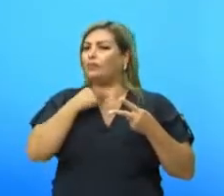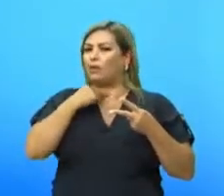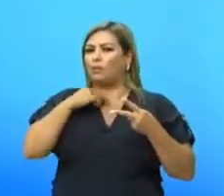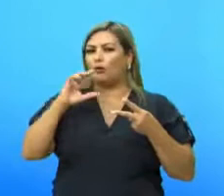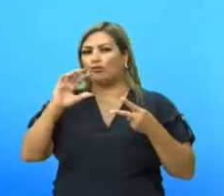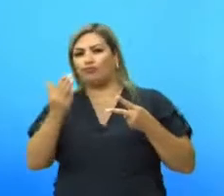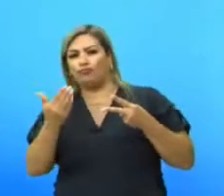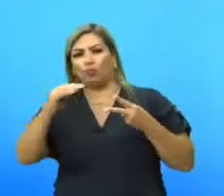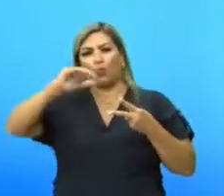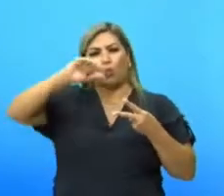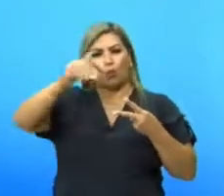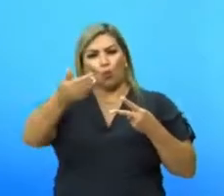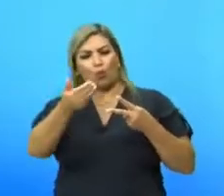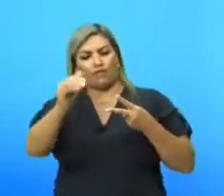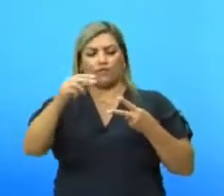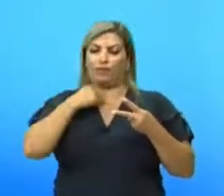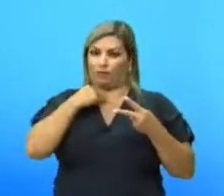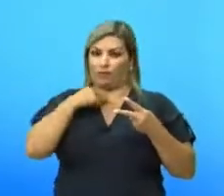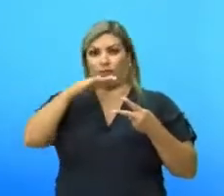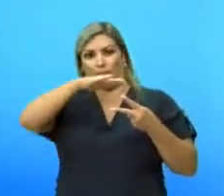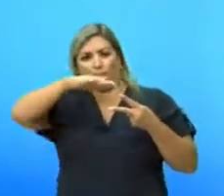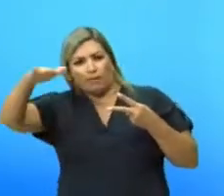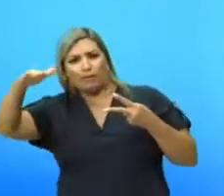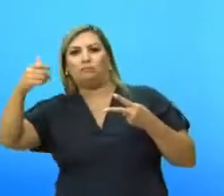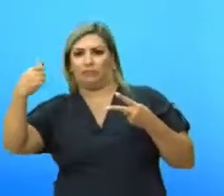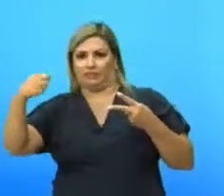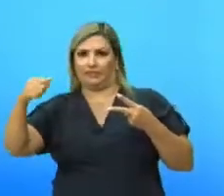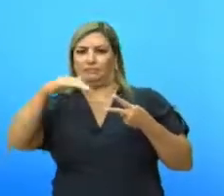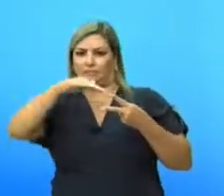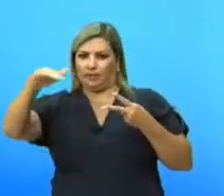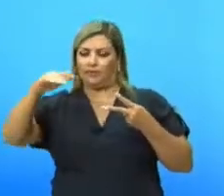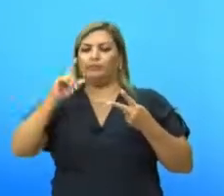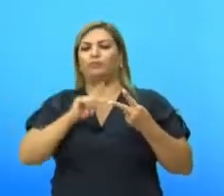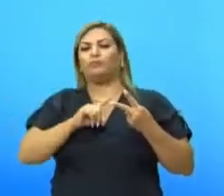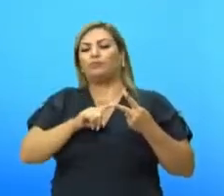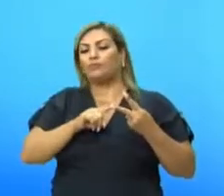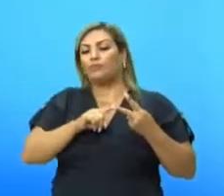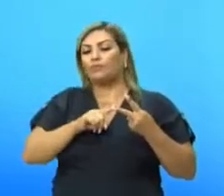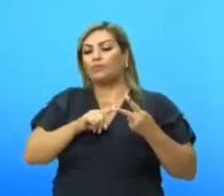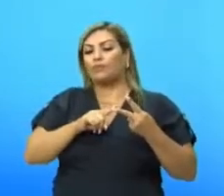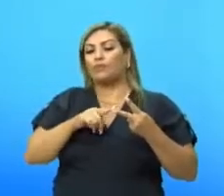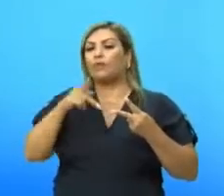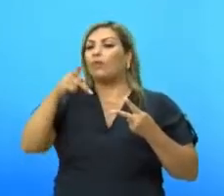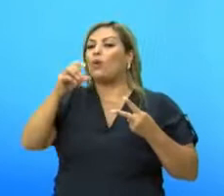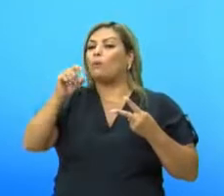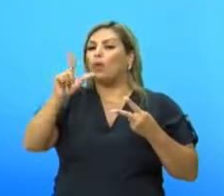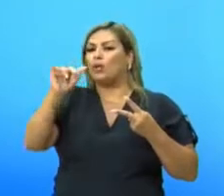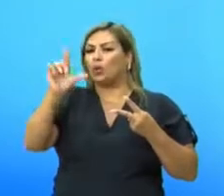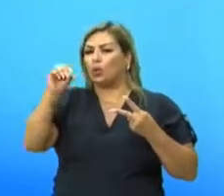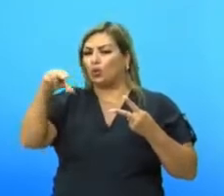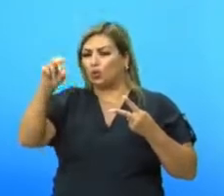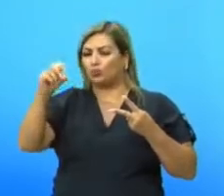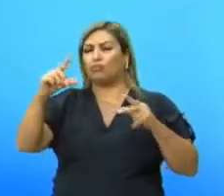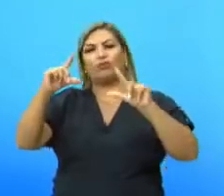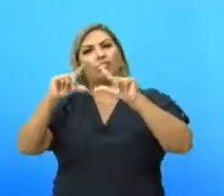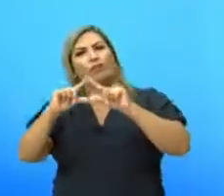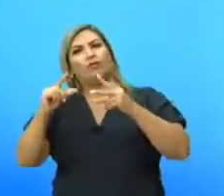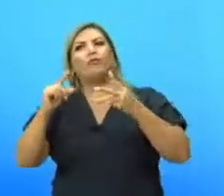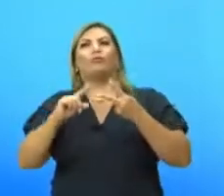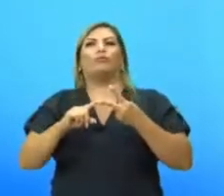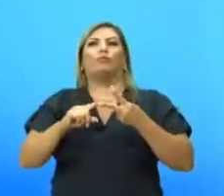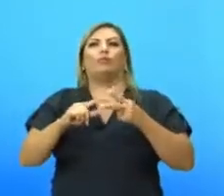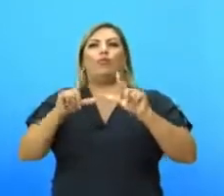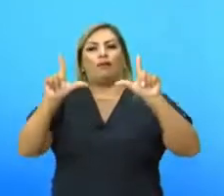que não pode, a todas as faces são planas, formada por polígonos. Qual que é polígonos? Pode ser por um triângulo,